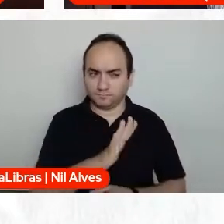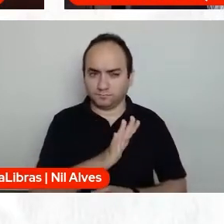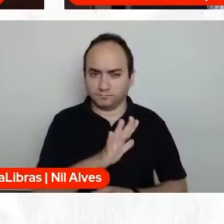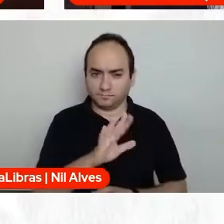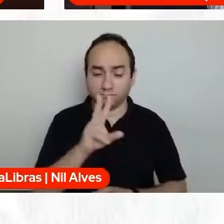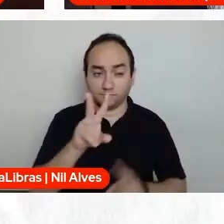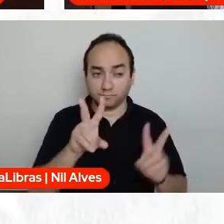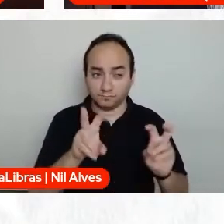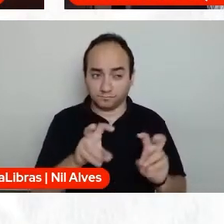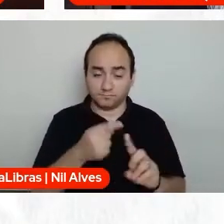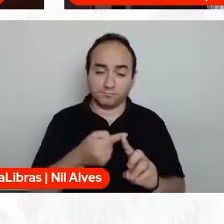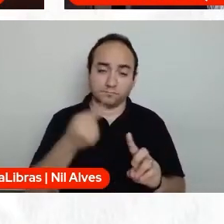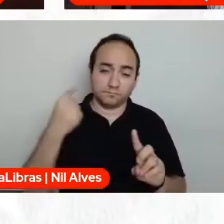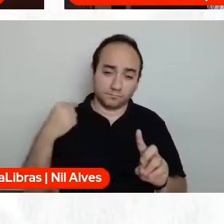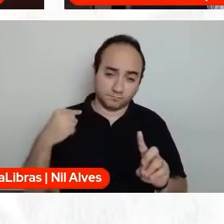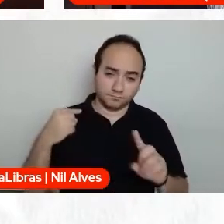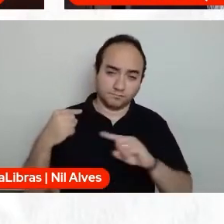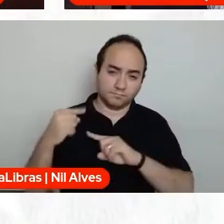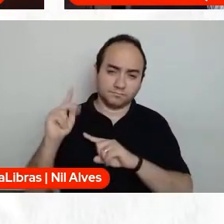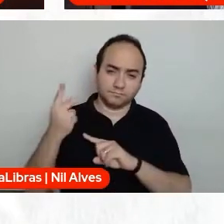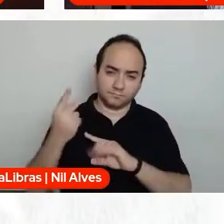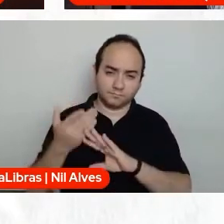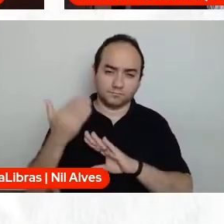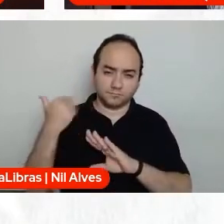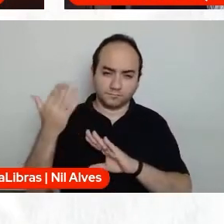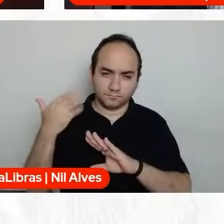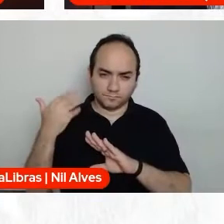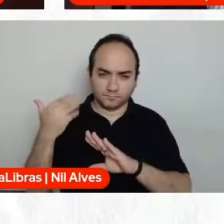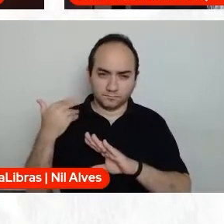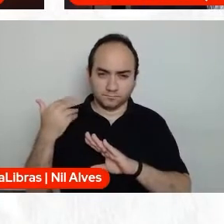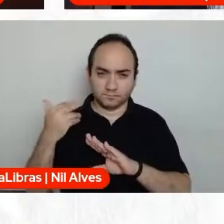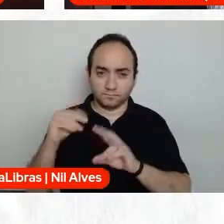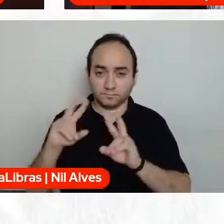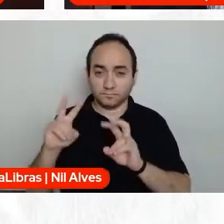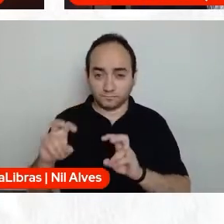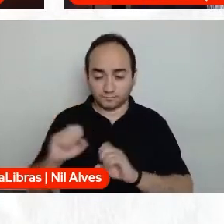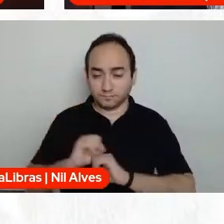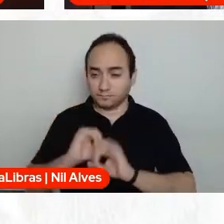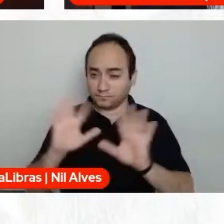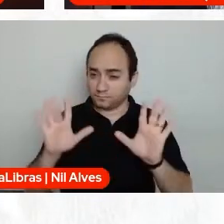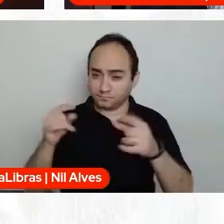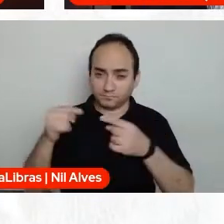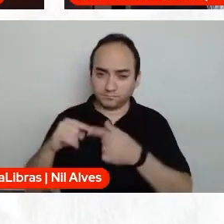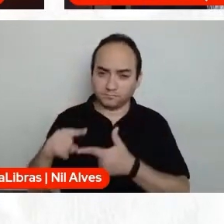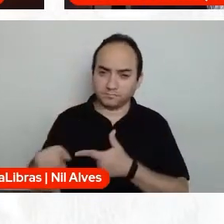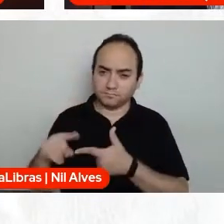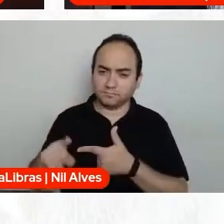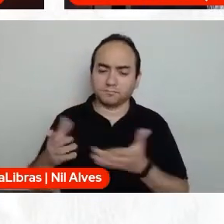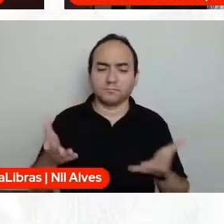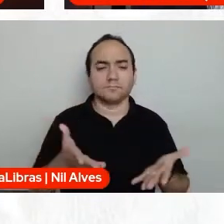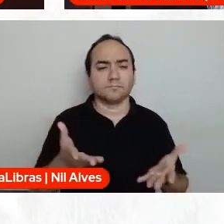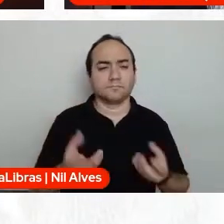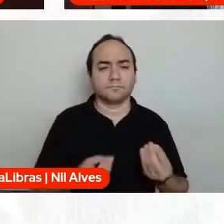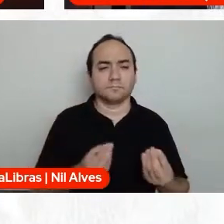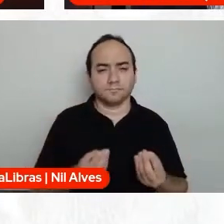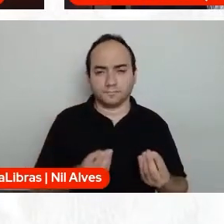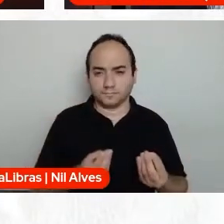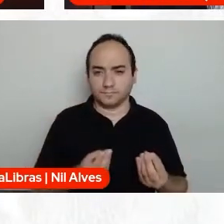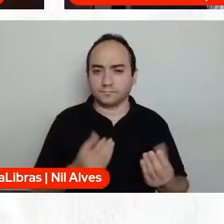está falando lá da história, não sei quando, ficou muito claro que era um problema, mas e hoje? E esse